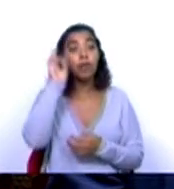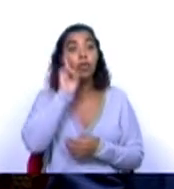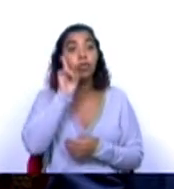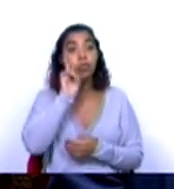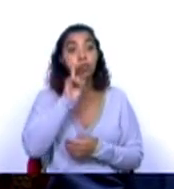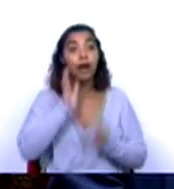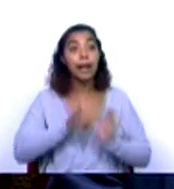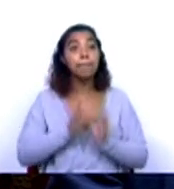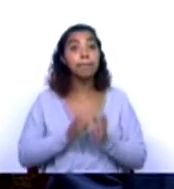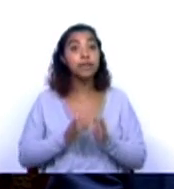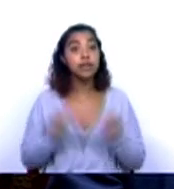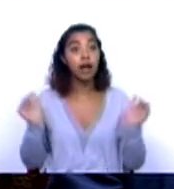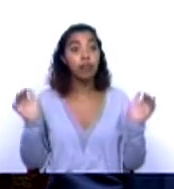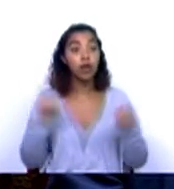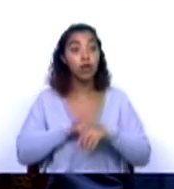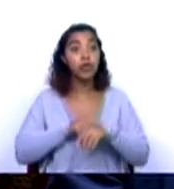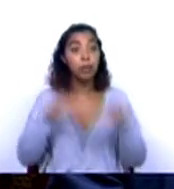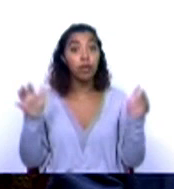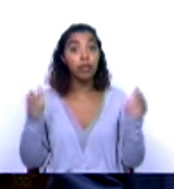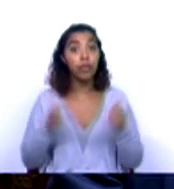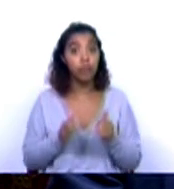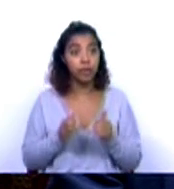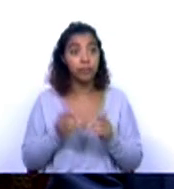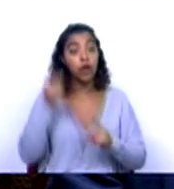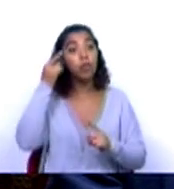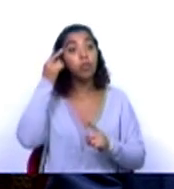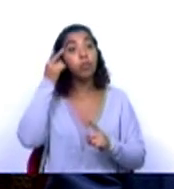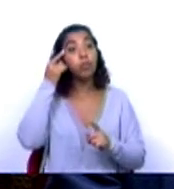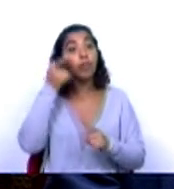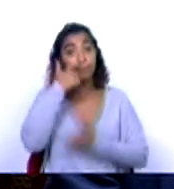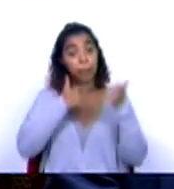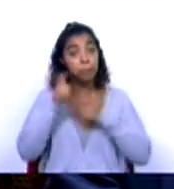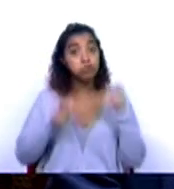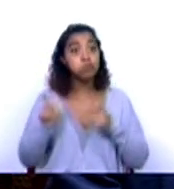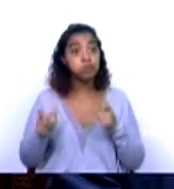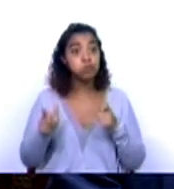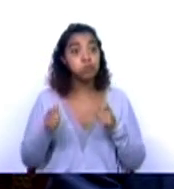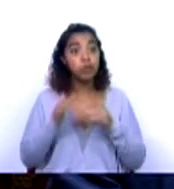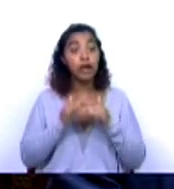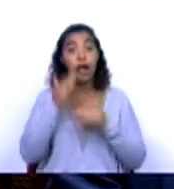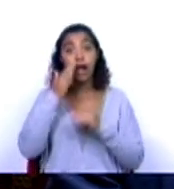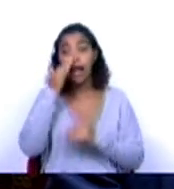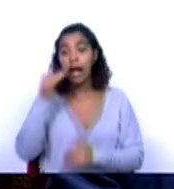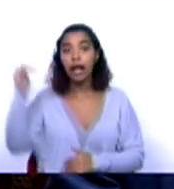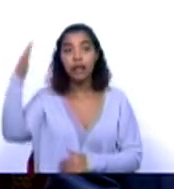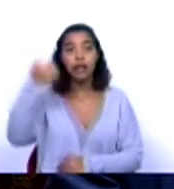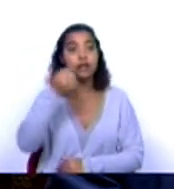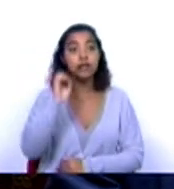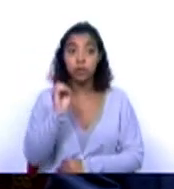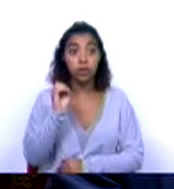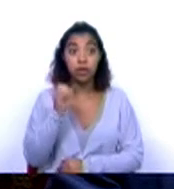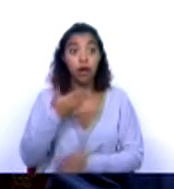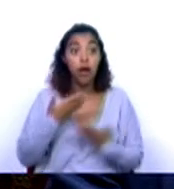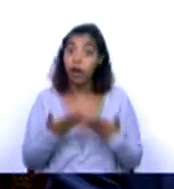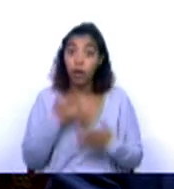também deveria ter uma redução de tempo horário para aqueles que têm mais de 55 anos. Dissemos que neste momento